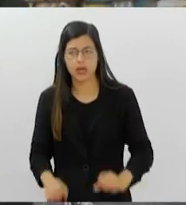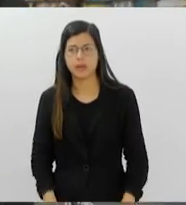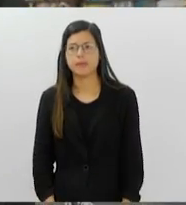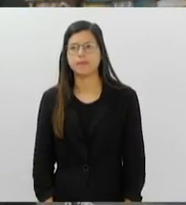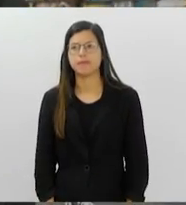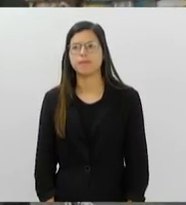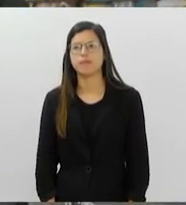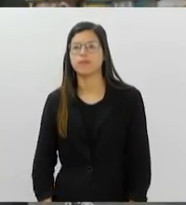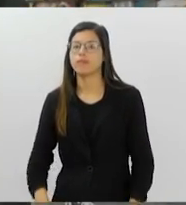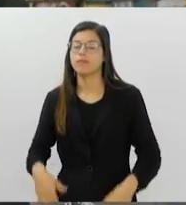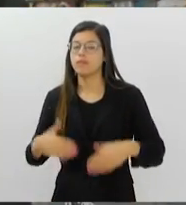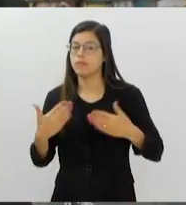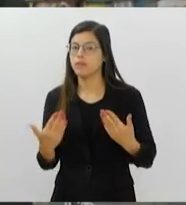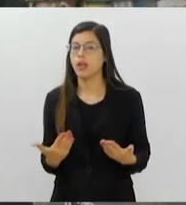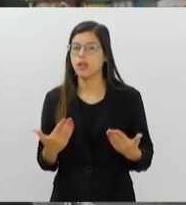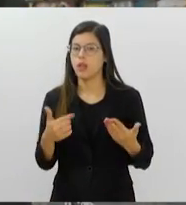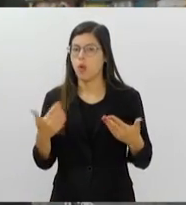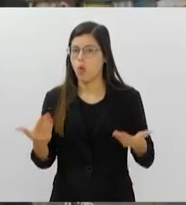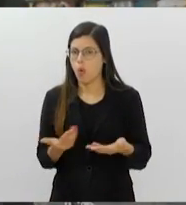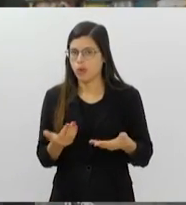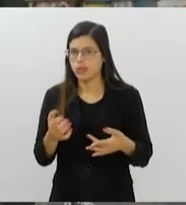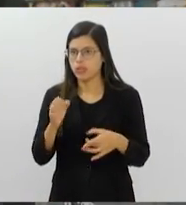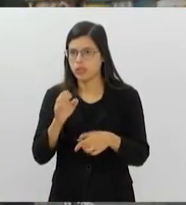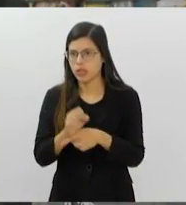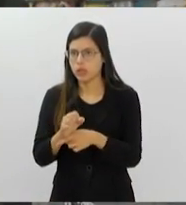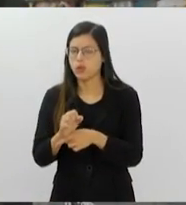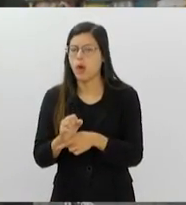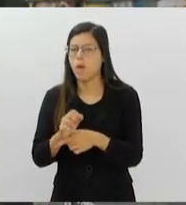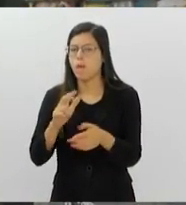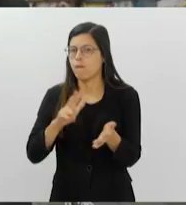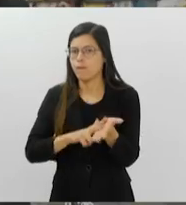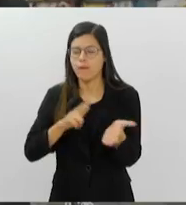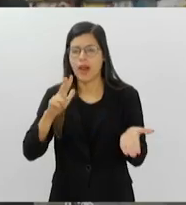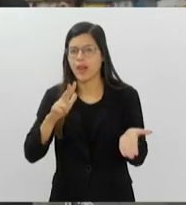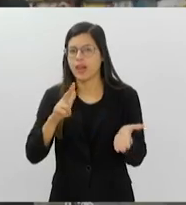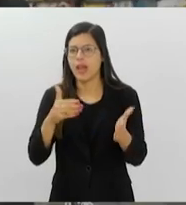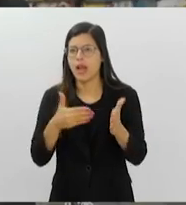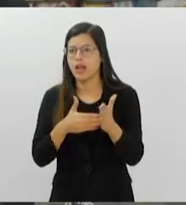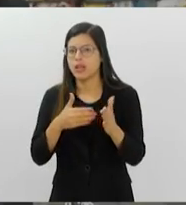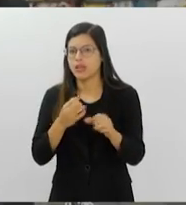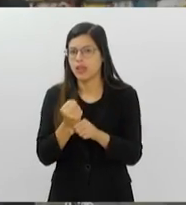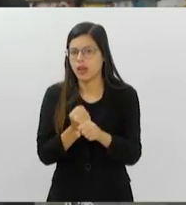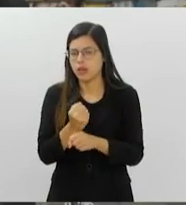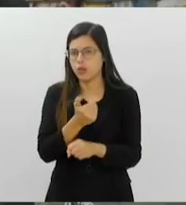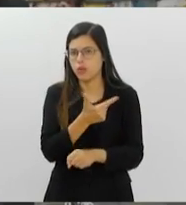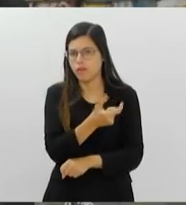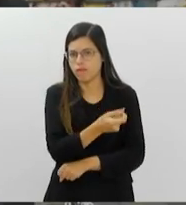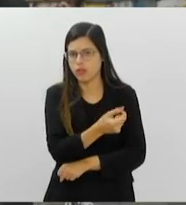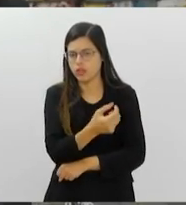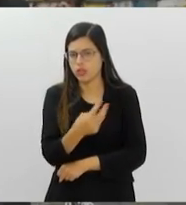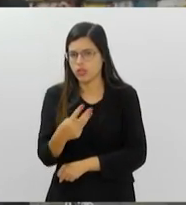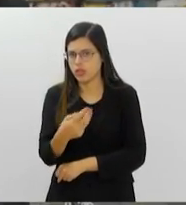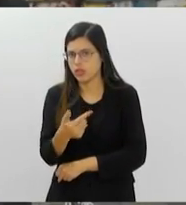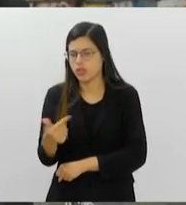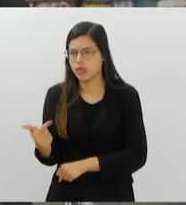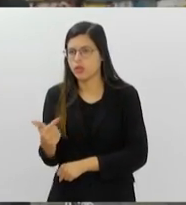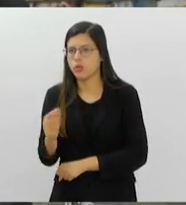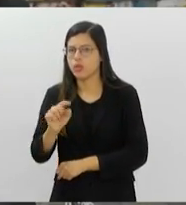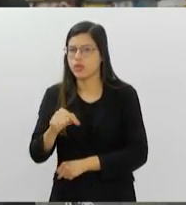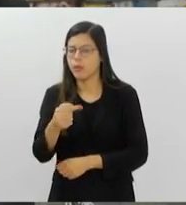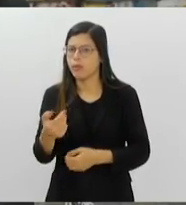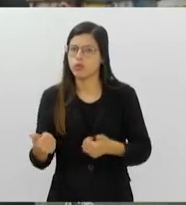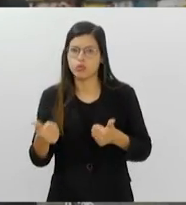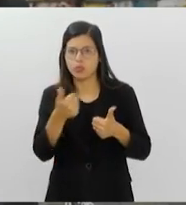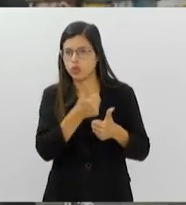carteiras válidas ainda, estaduais, elas estão válidas até 2032. A partir daí, elas vão ser substituídas